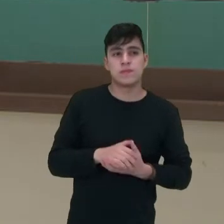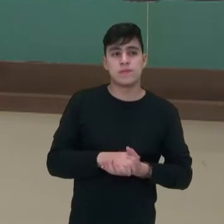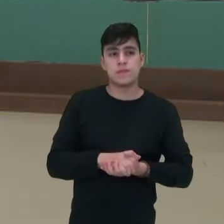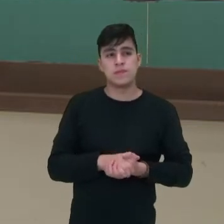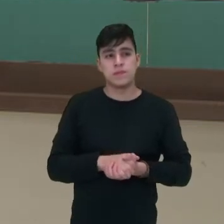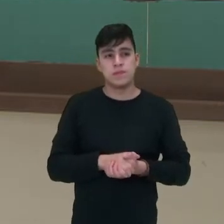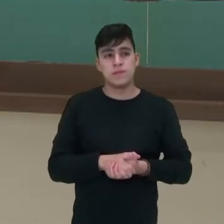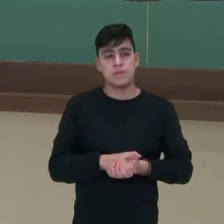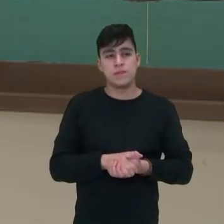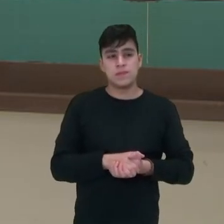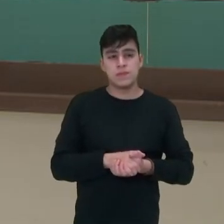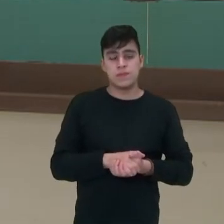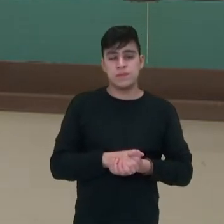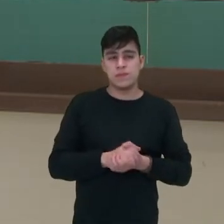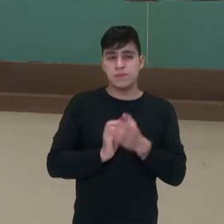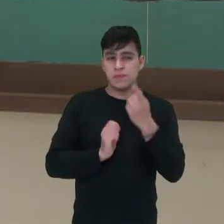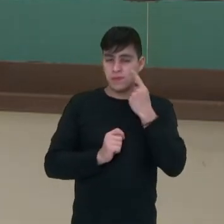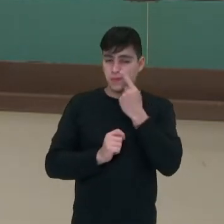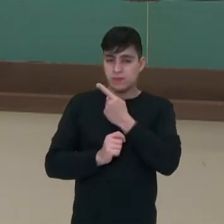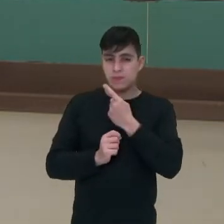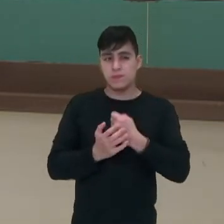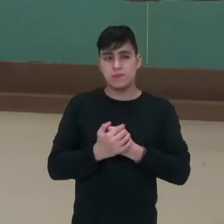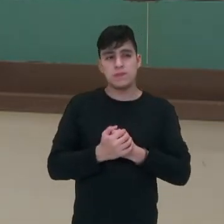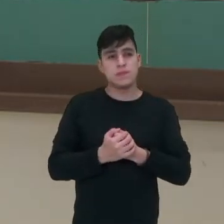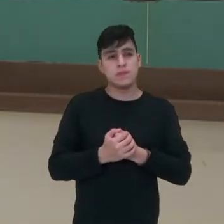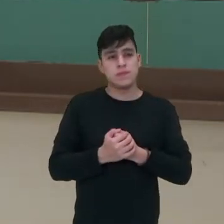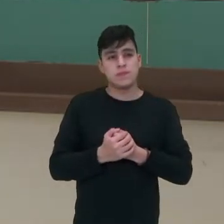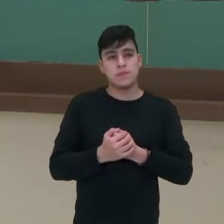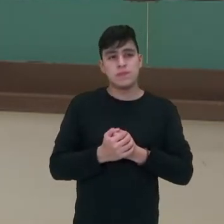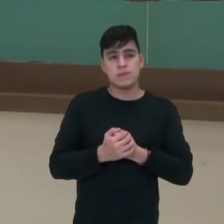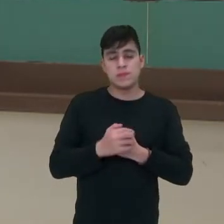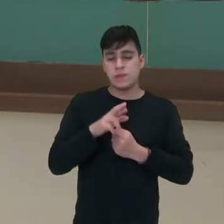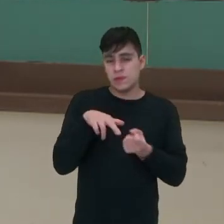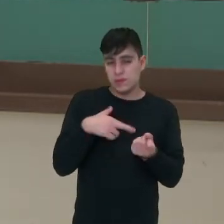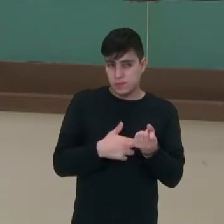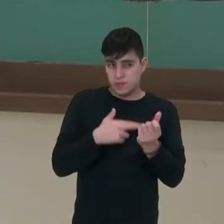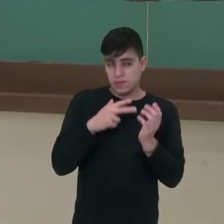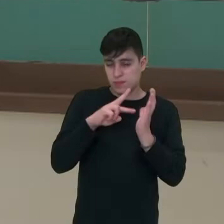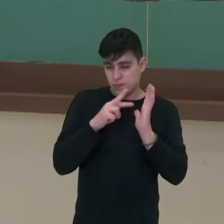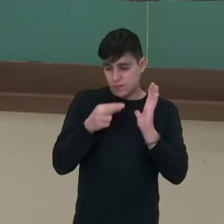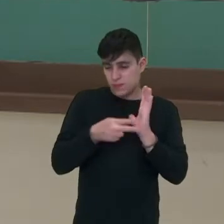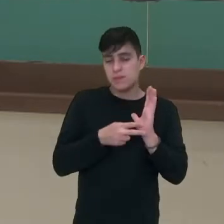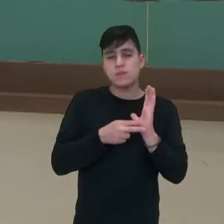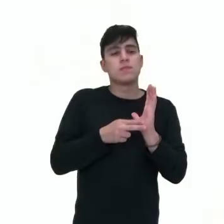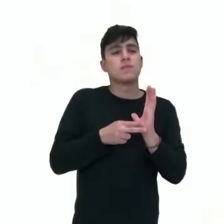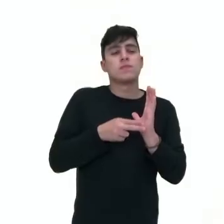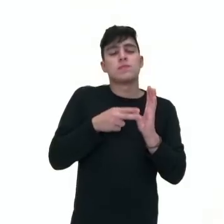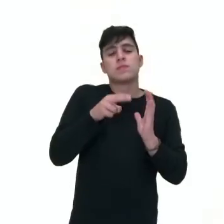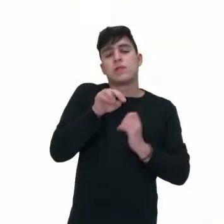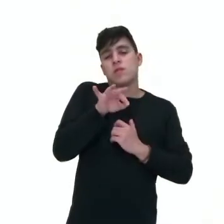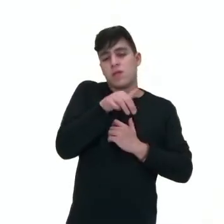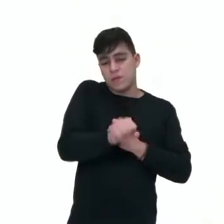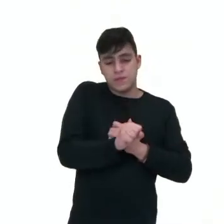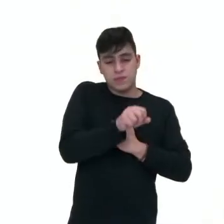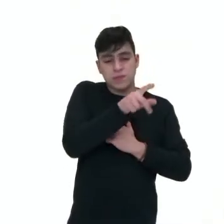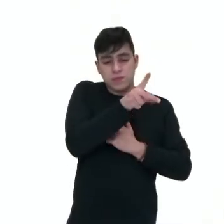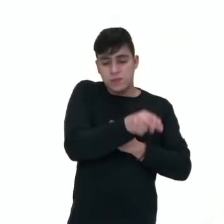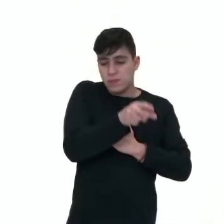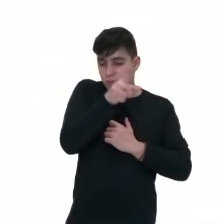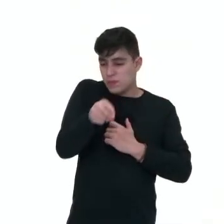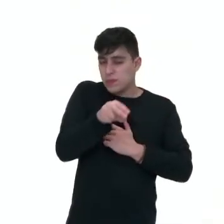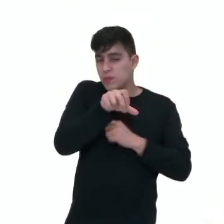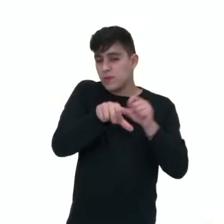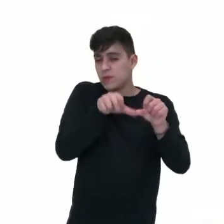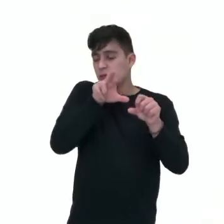E aqui, ó, né? Dois tempos, quatro, tá? Então, ritmo, né? É a sucessão de notas de durações diferentes ou